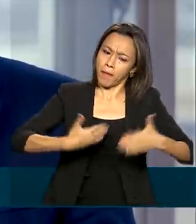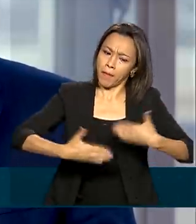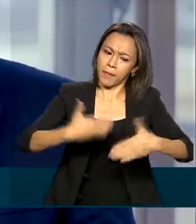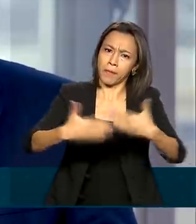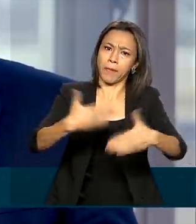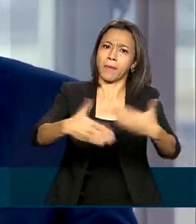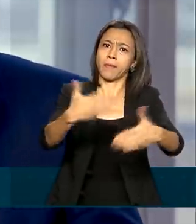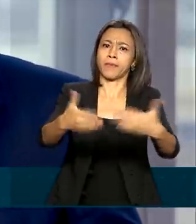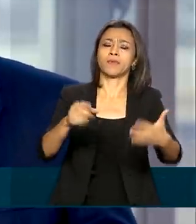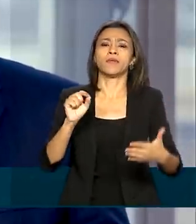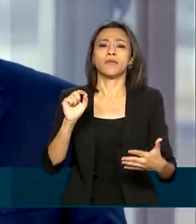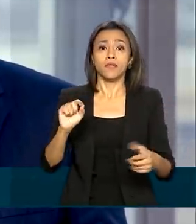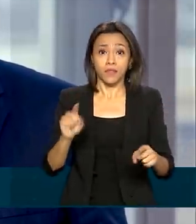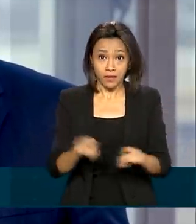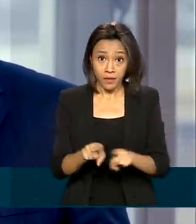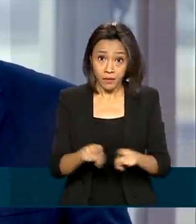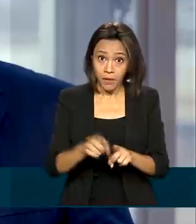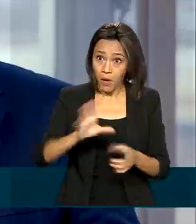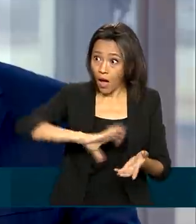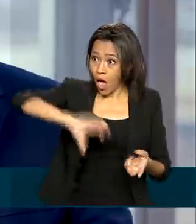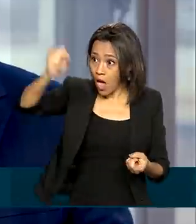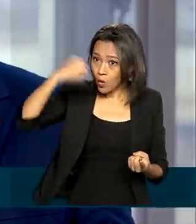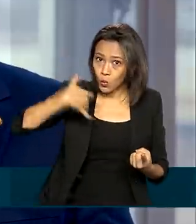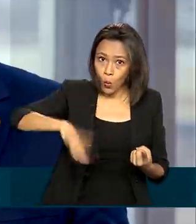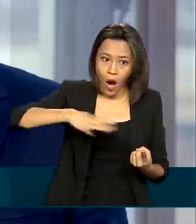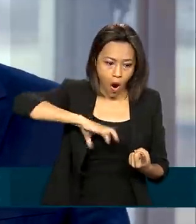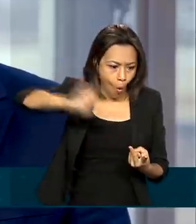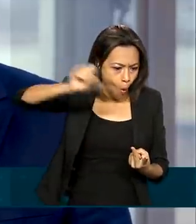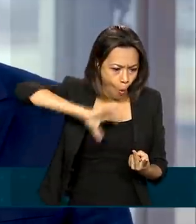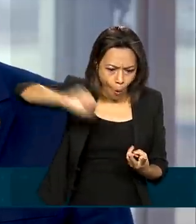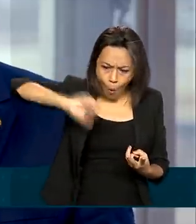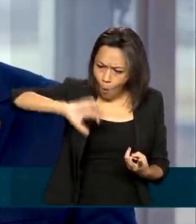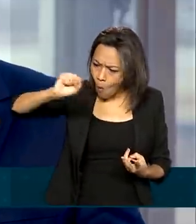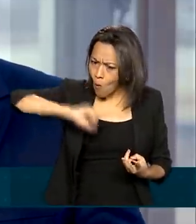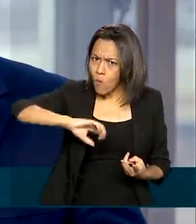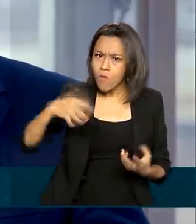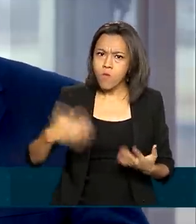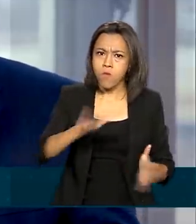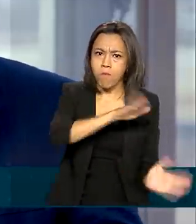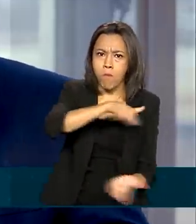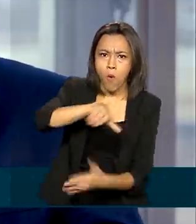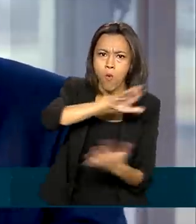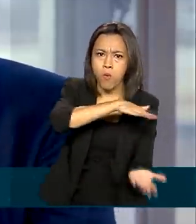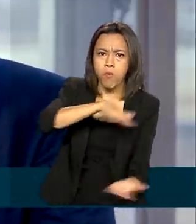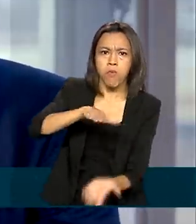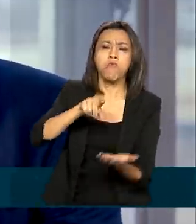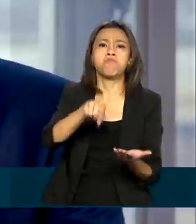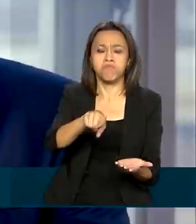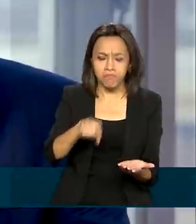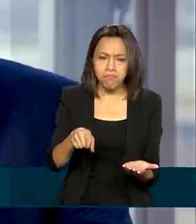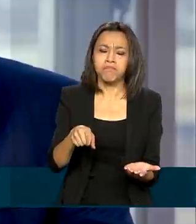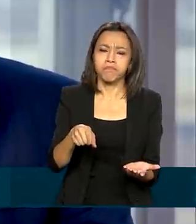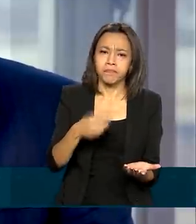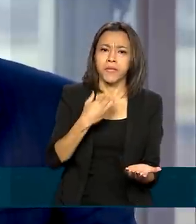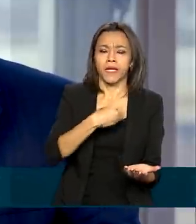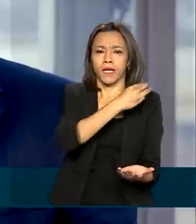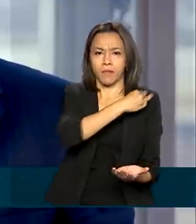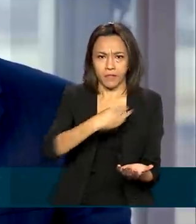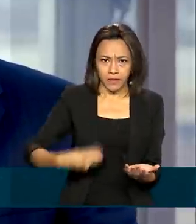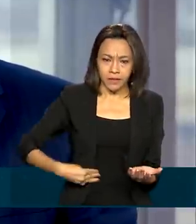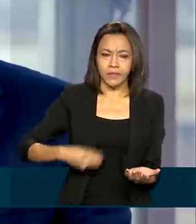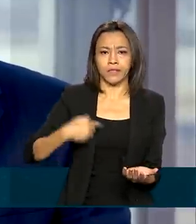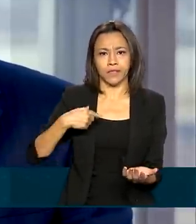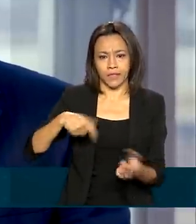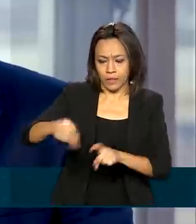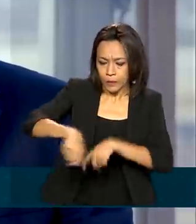suportar uma safra recorde, que é o empenho do Ministério da Agricultura, da ministra Tereza, em promover esse